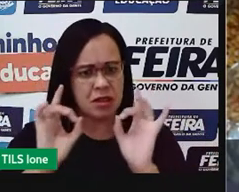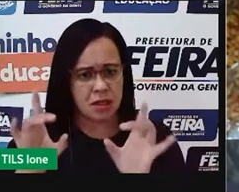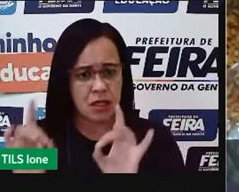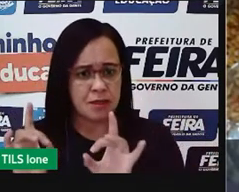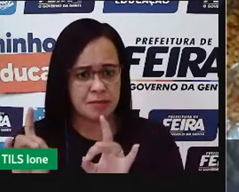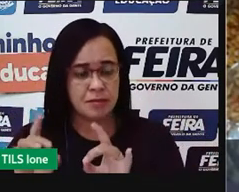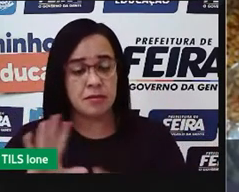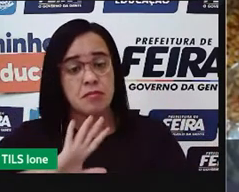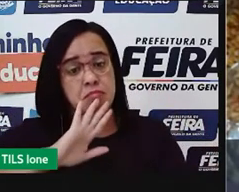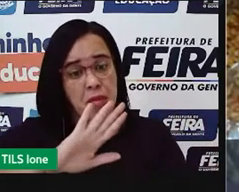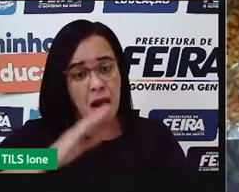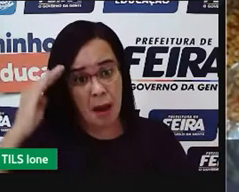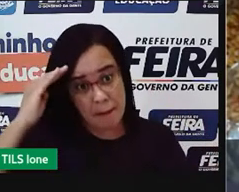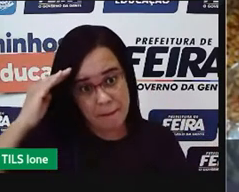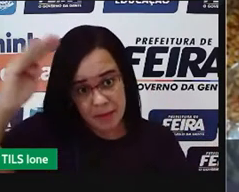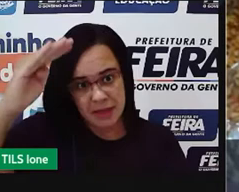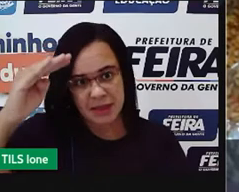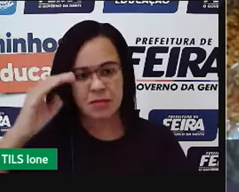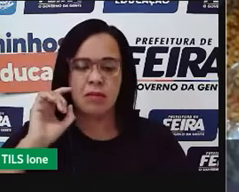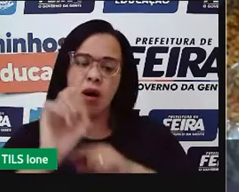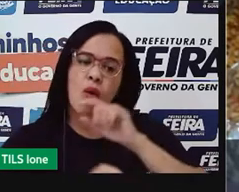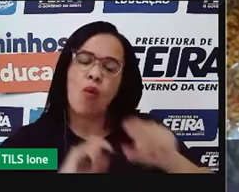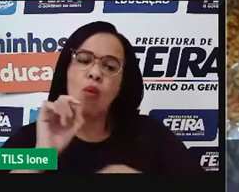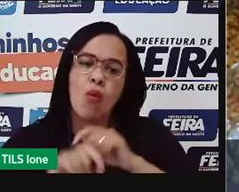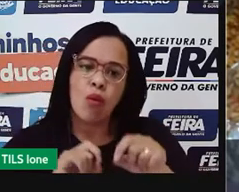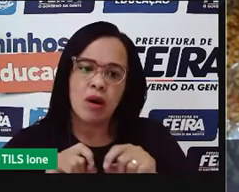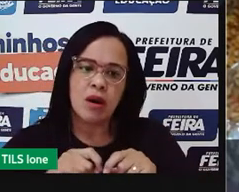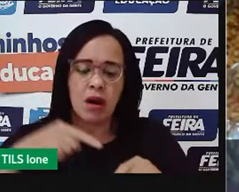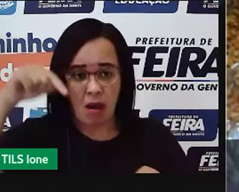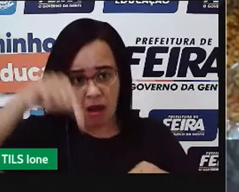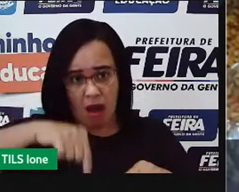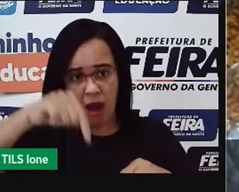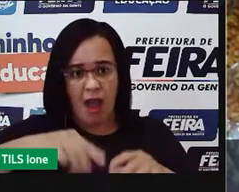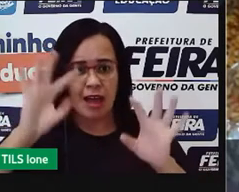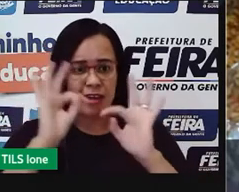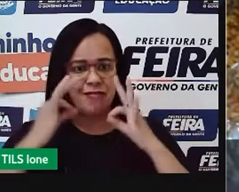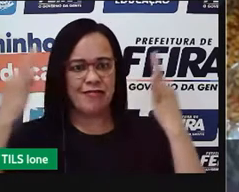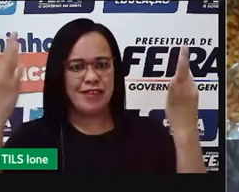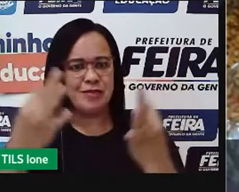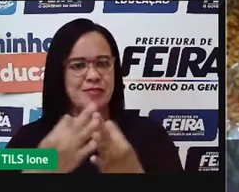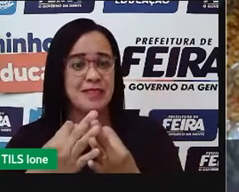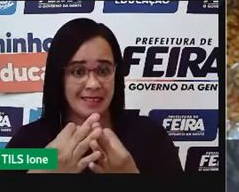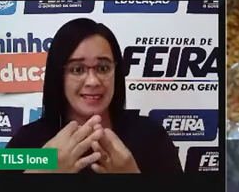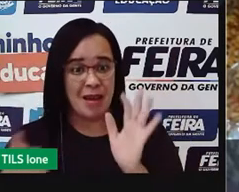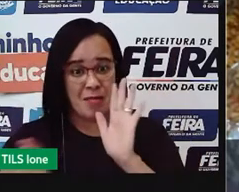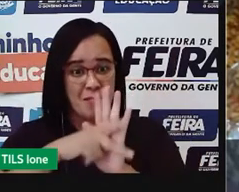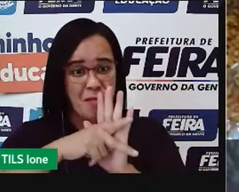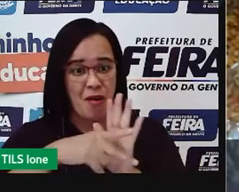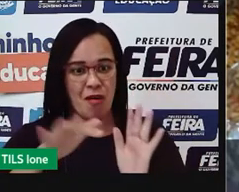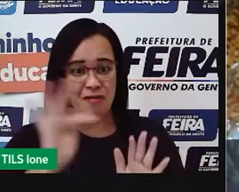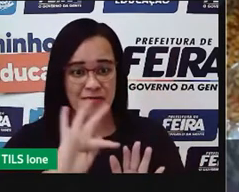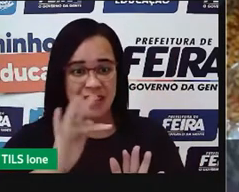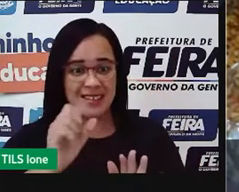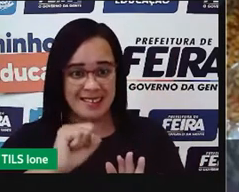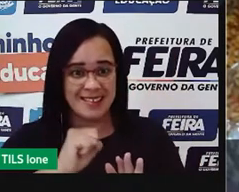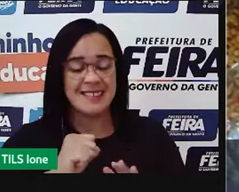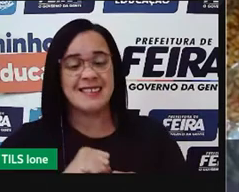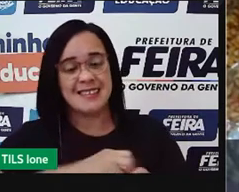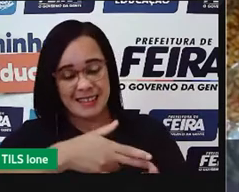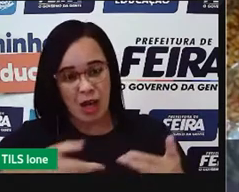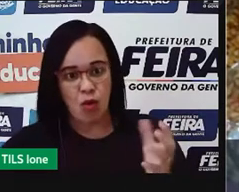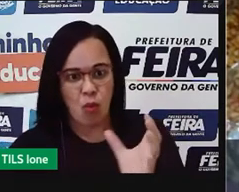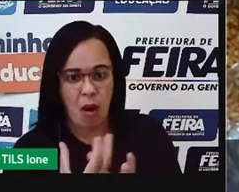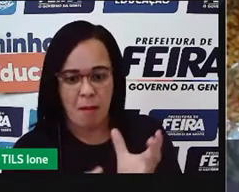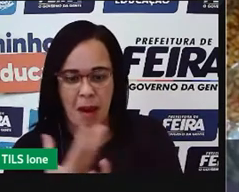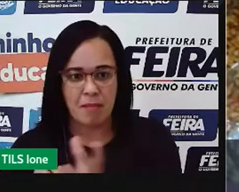de fora, e às vezes eles até encarecem por conta de que tem também que pagar o transporte, né, desses produtos de